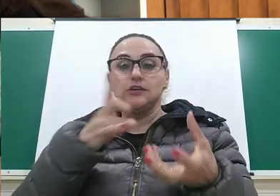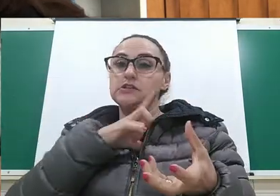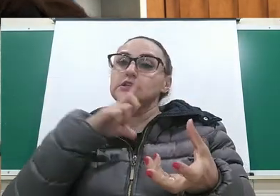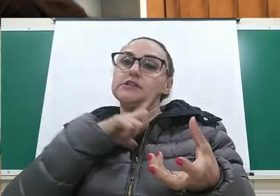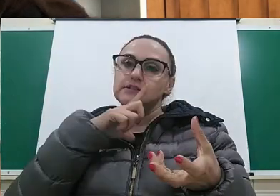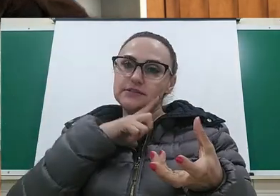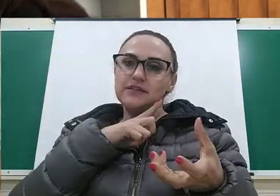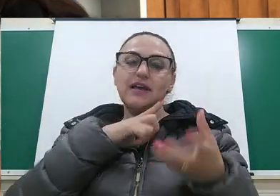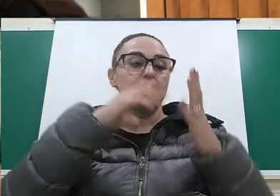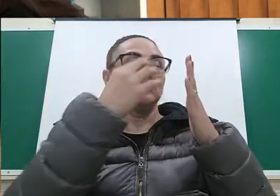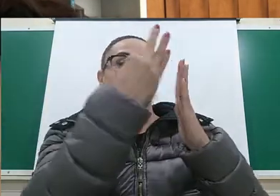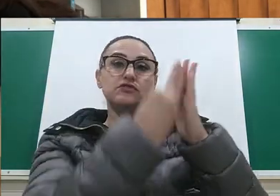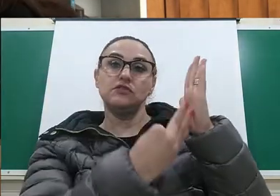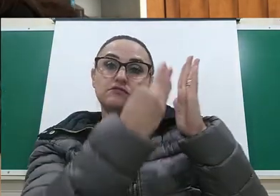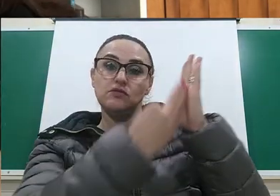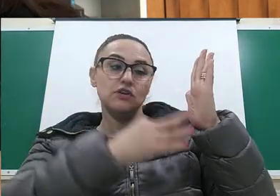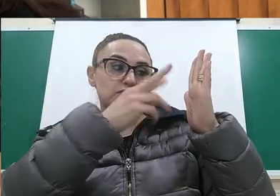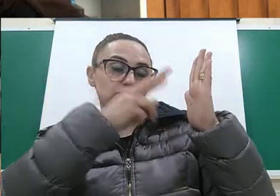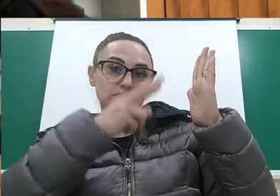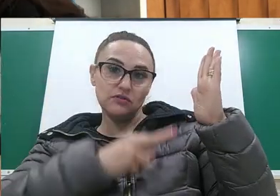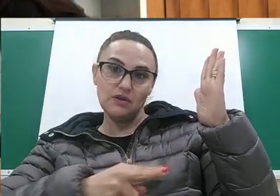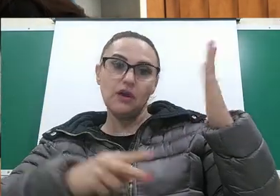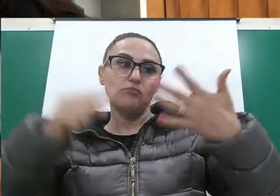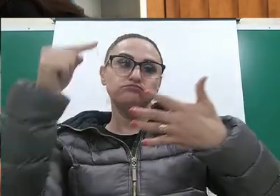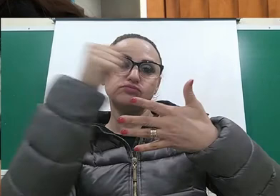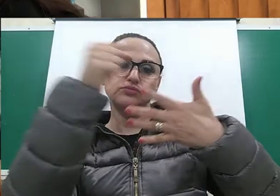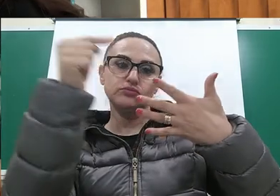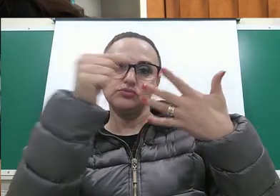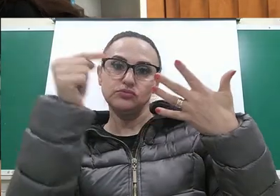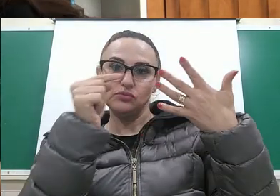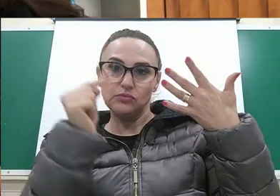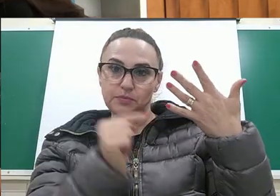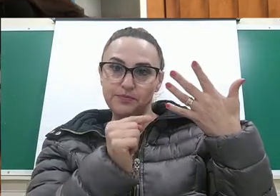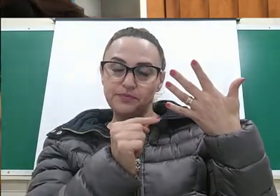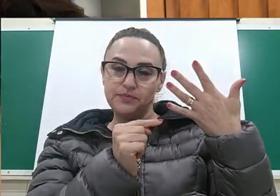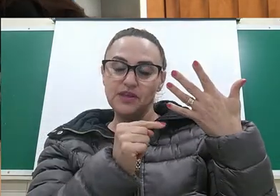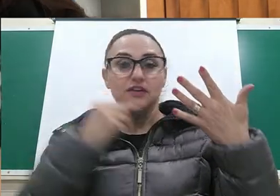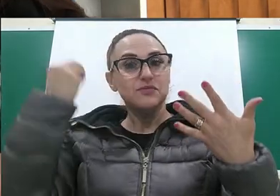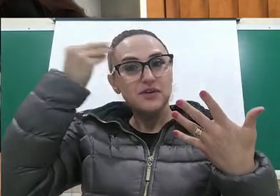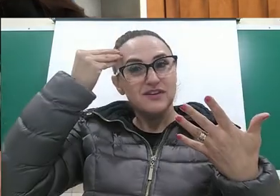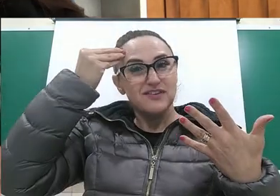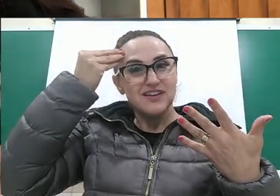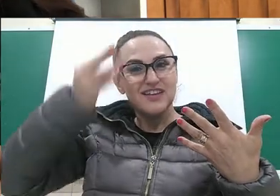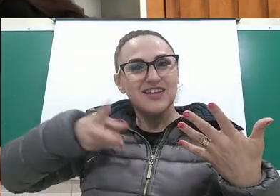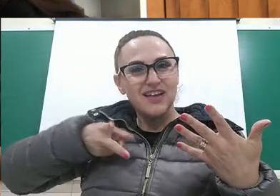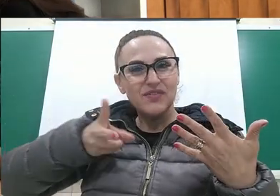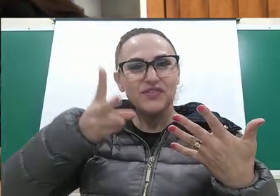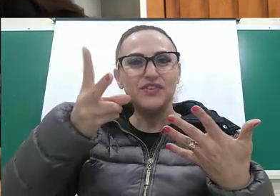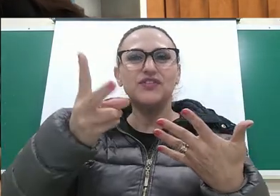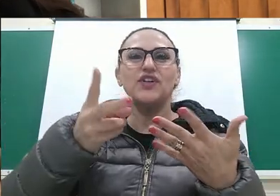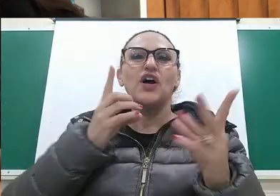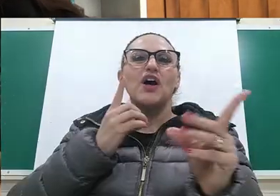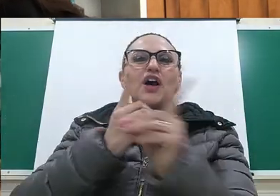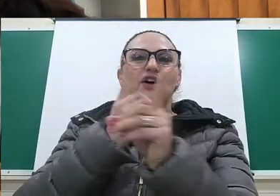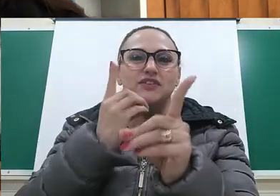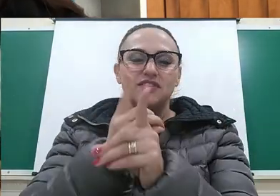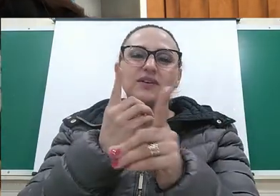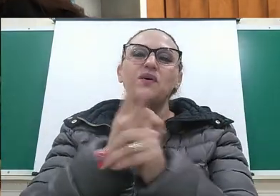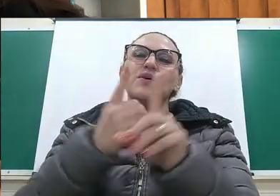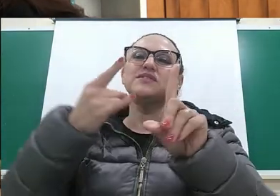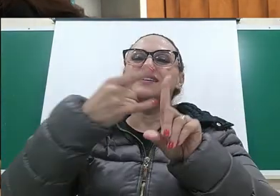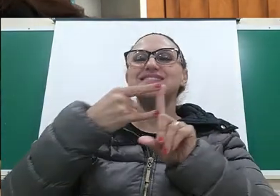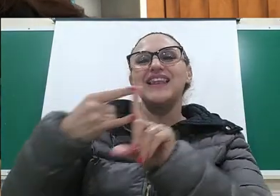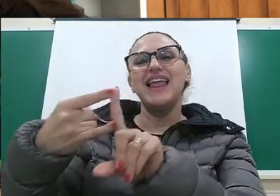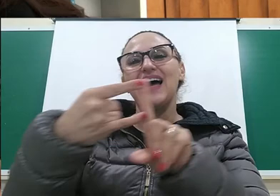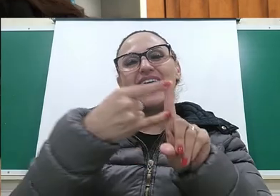lendo os textos da unidade, e aí para que nós possamos discutir mais adiante nos nossos fóruns e nos nossos encontros nas